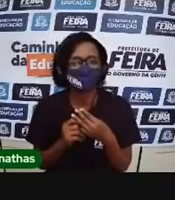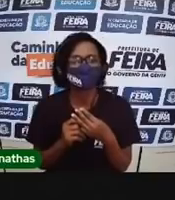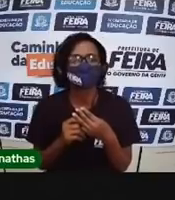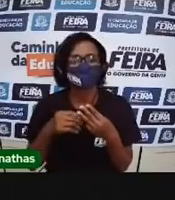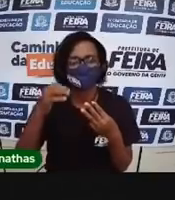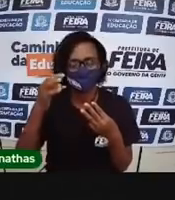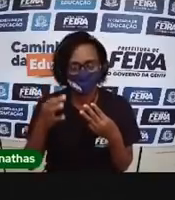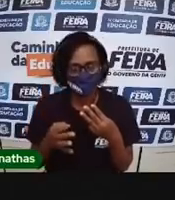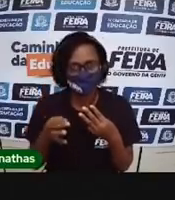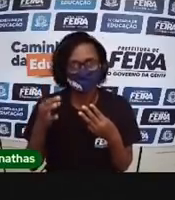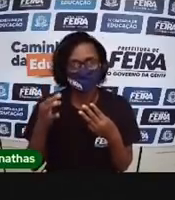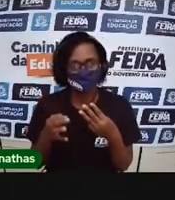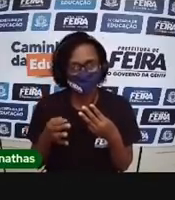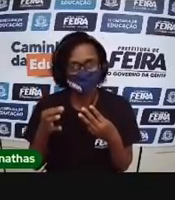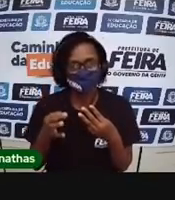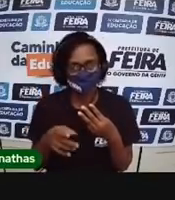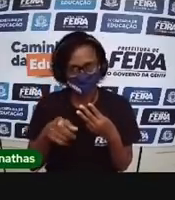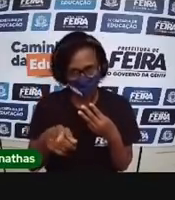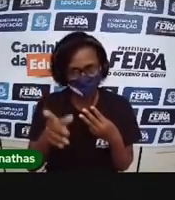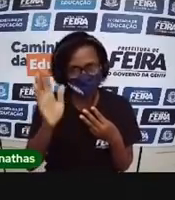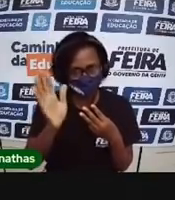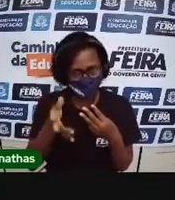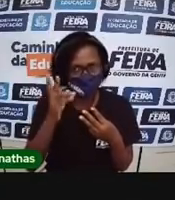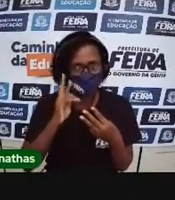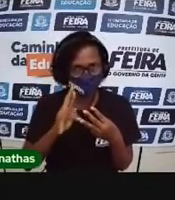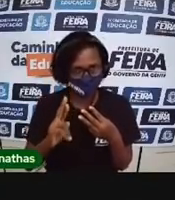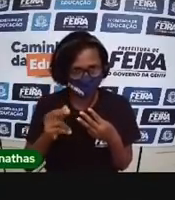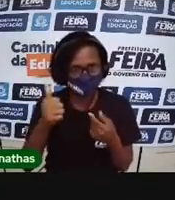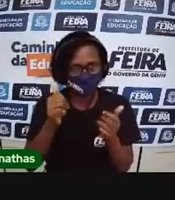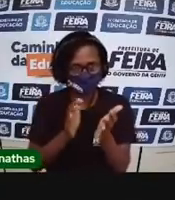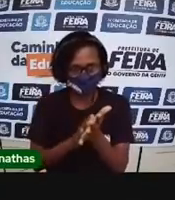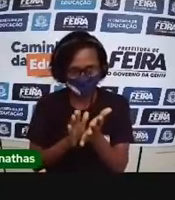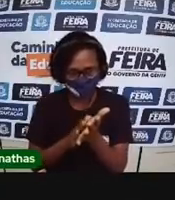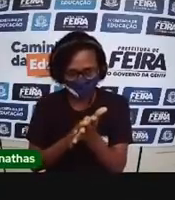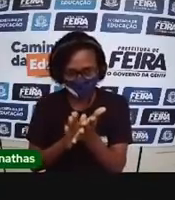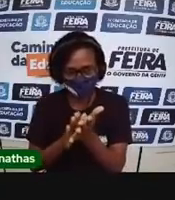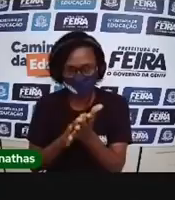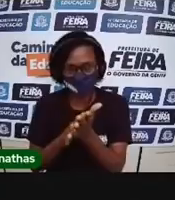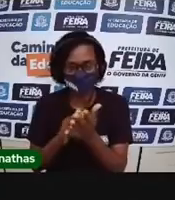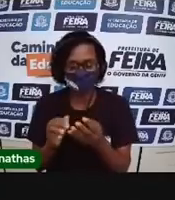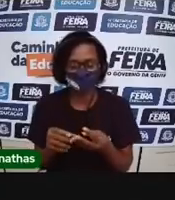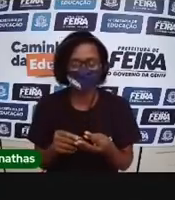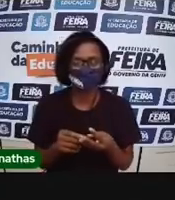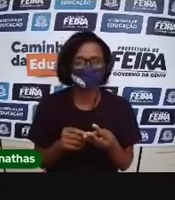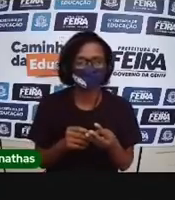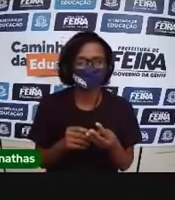Isso. Teve gente aí que já respondeu. Que criançada sabida.